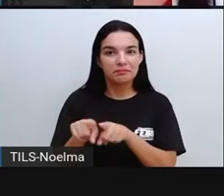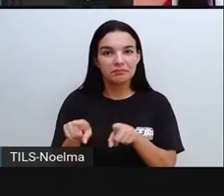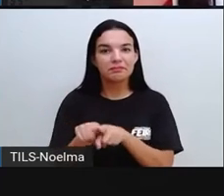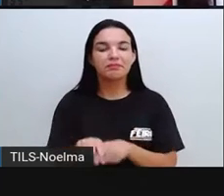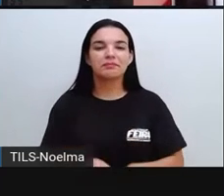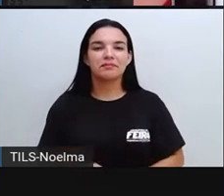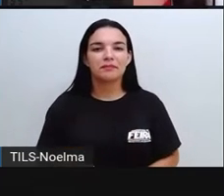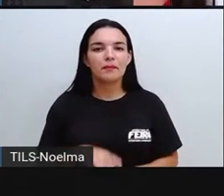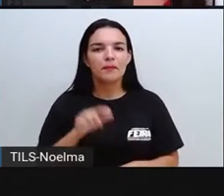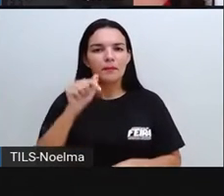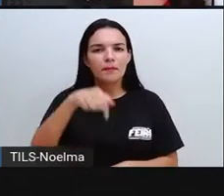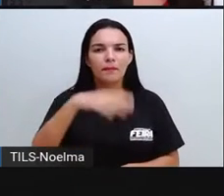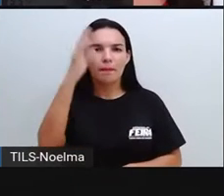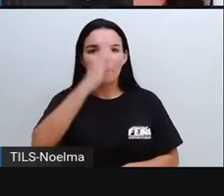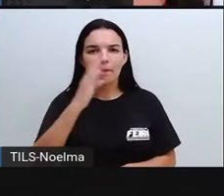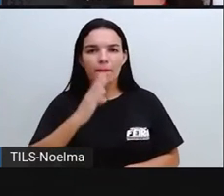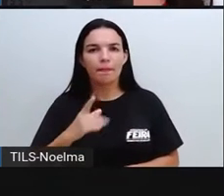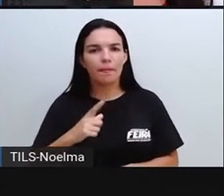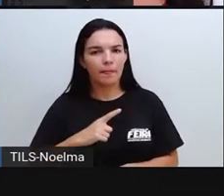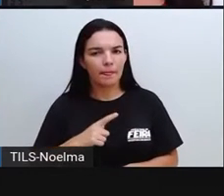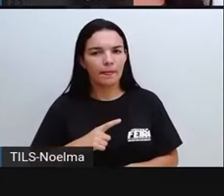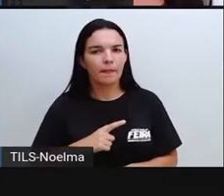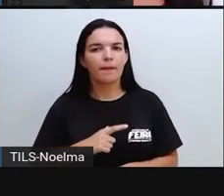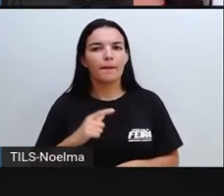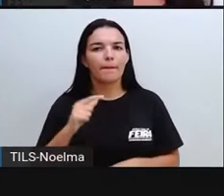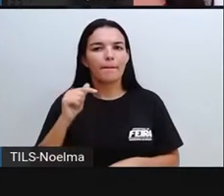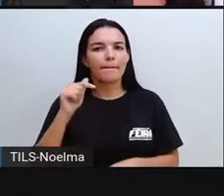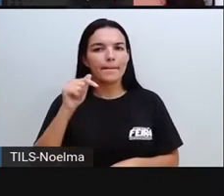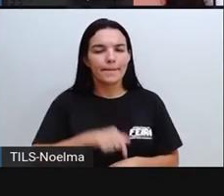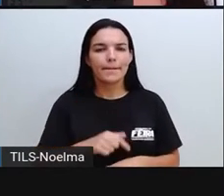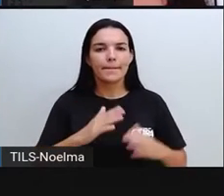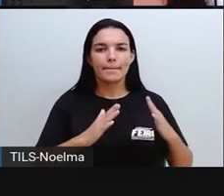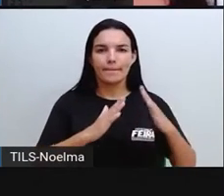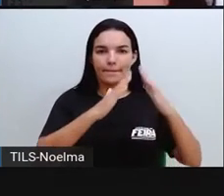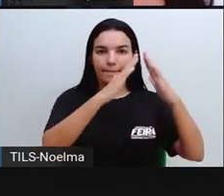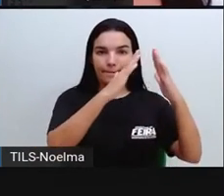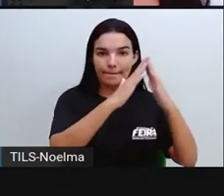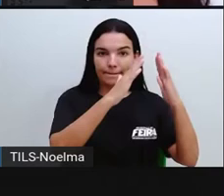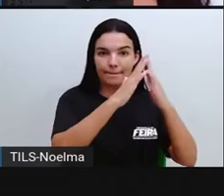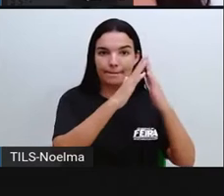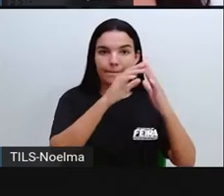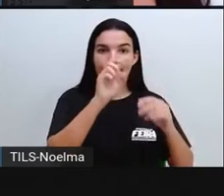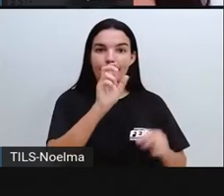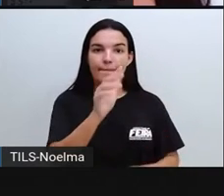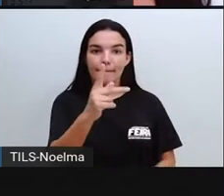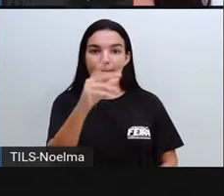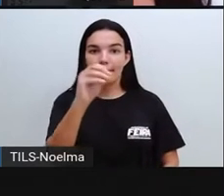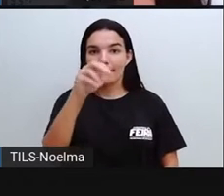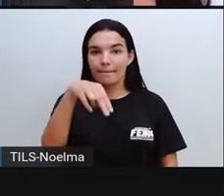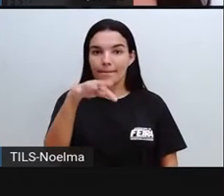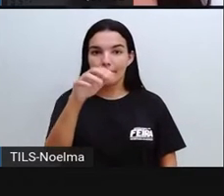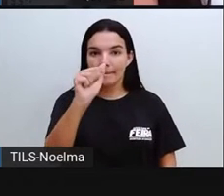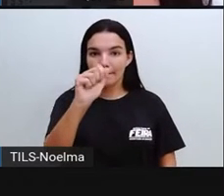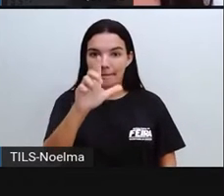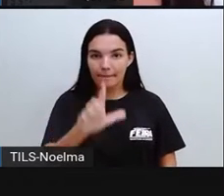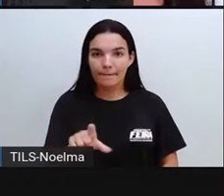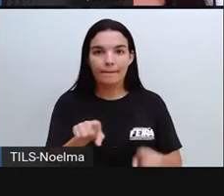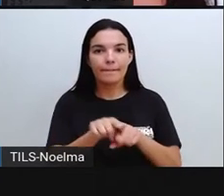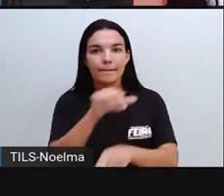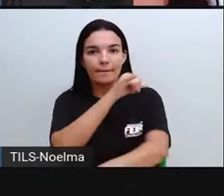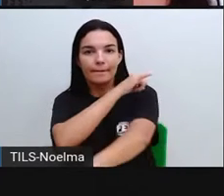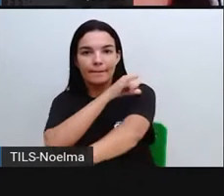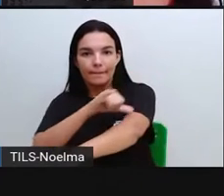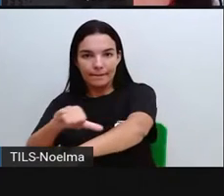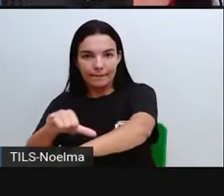No Brasil, grande parte do seu trabalho está no Museu das Casas do Pontal e na Chácara do Céu, no Rio de Janeiro, no